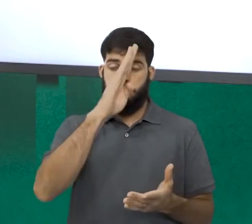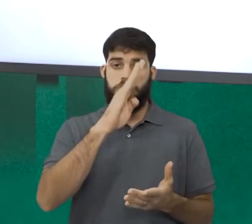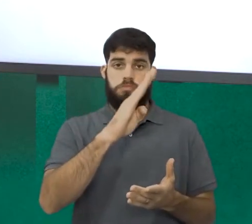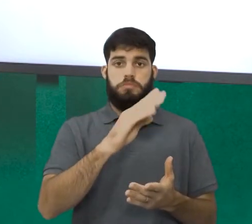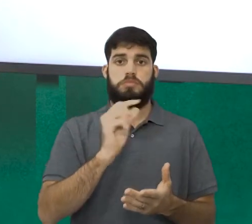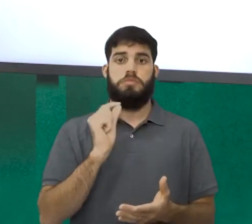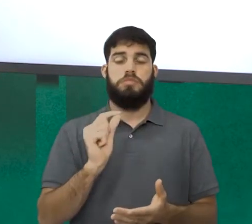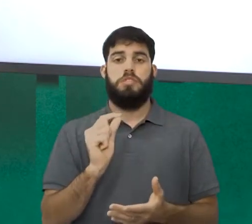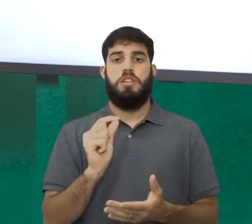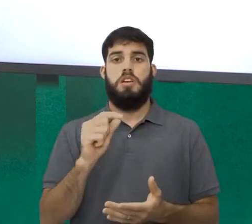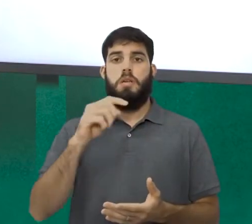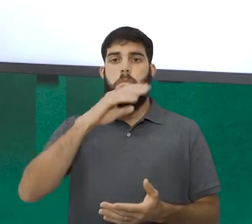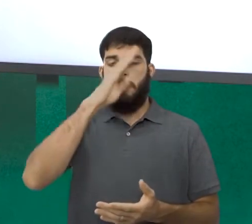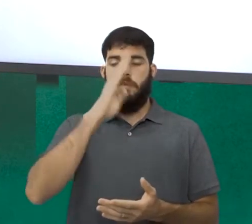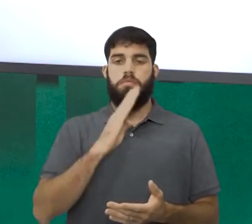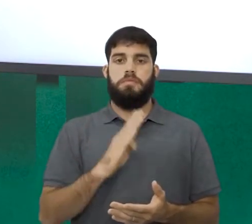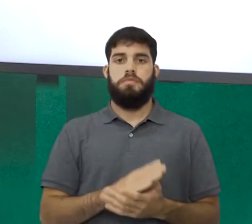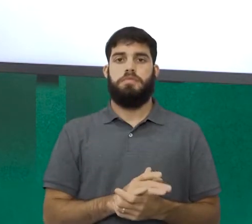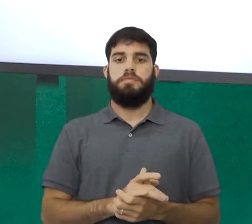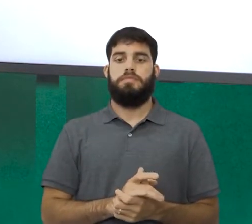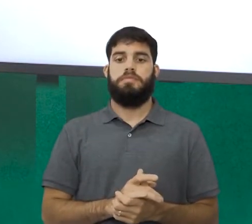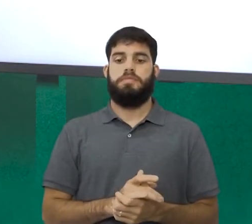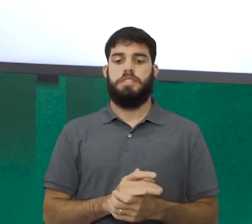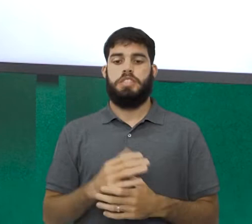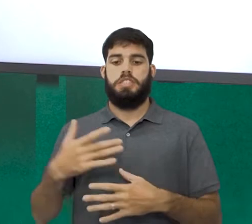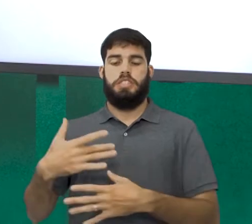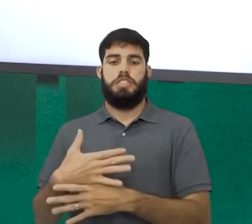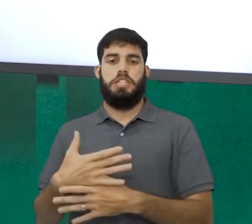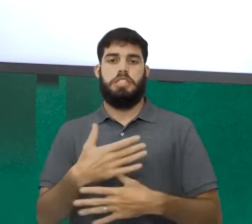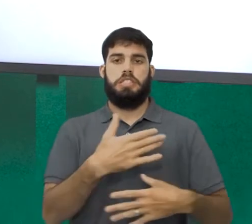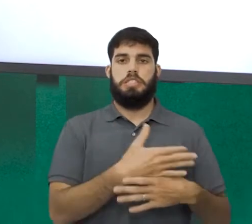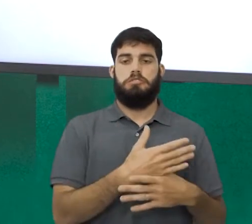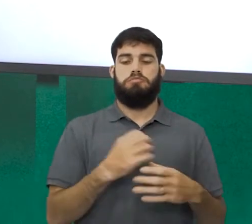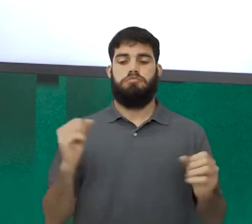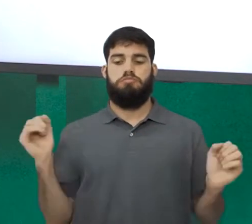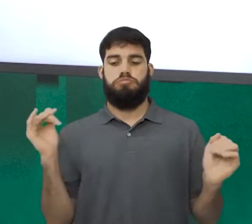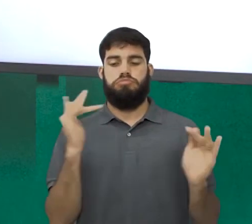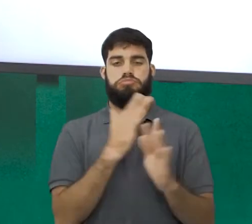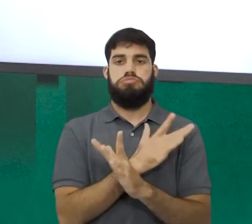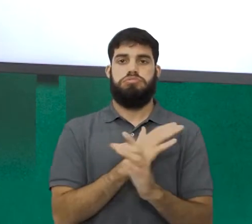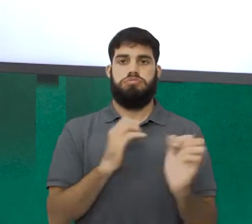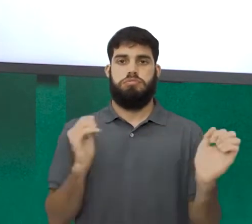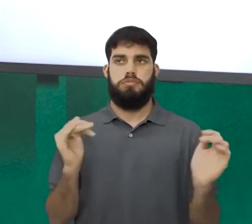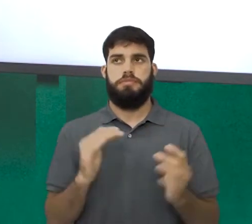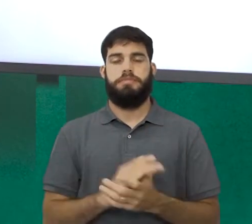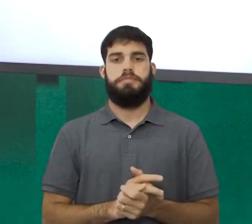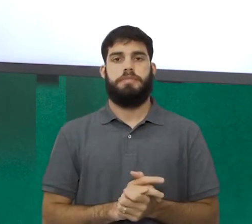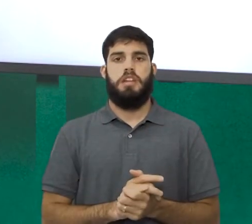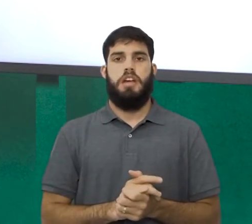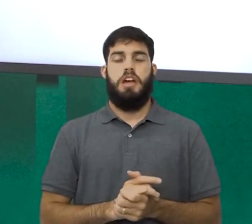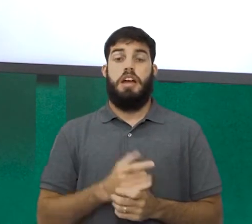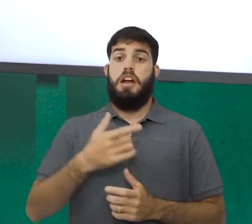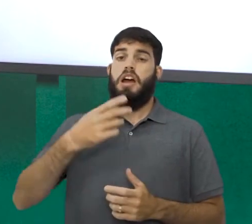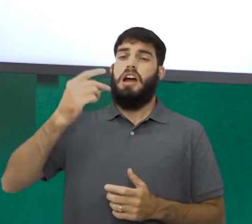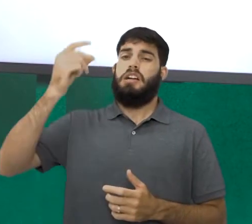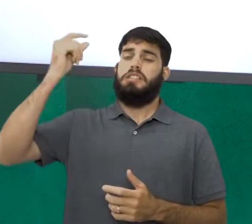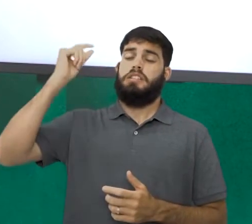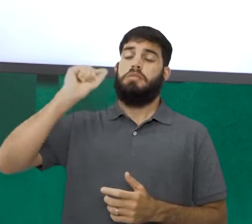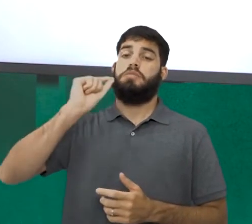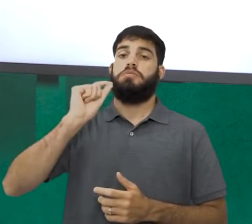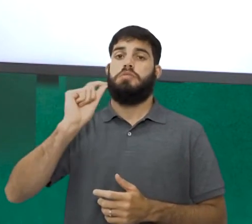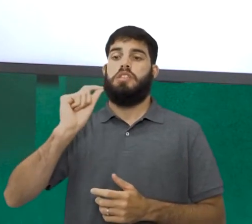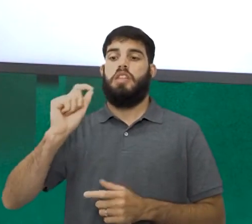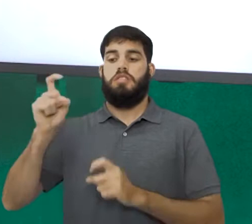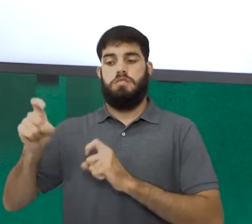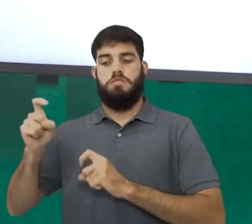-se, no caso brasileiro, entre cidades. Não mais do campo para a cidade. Muito